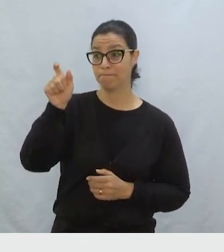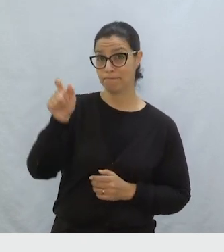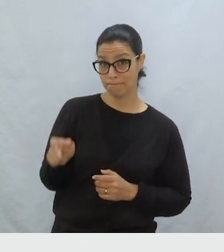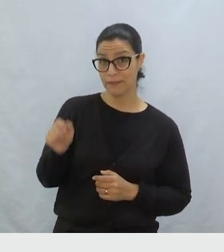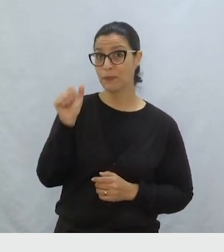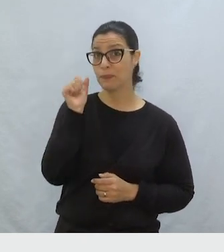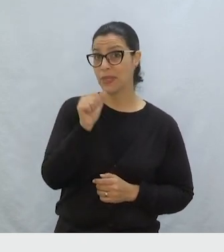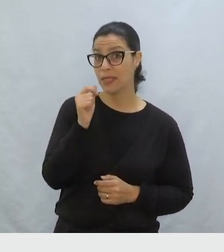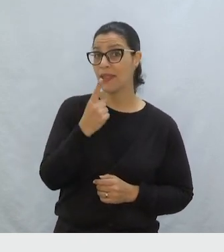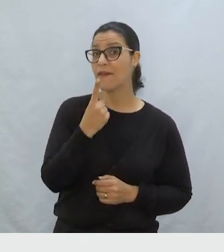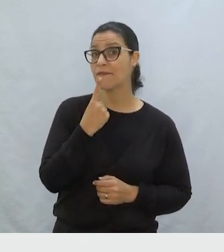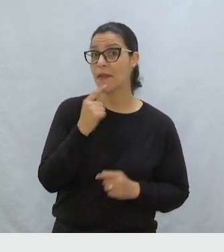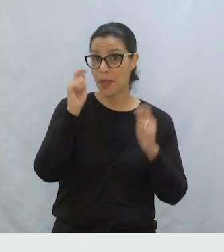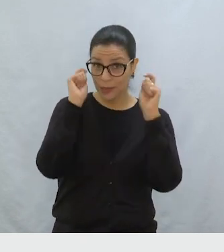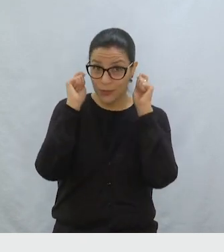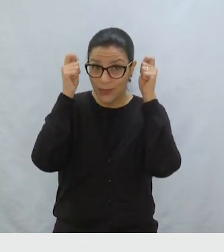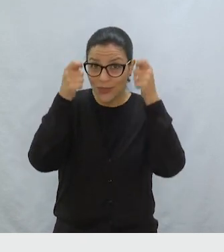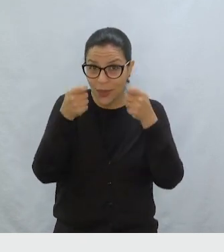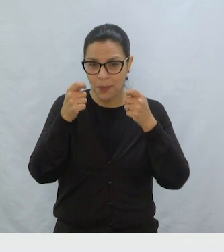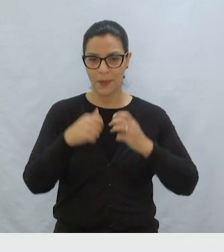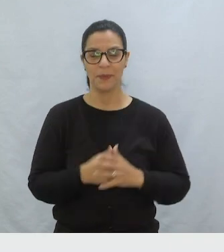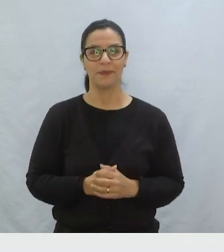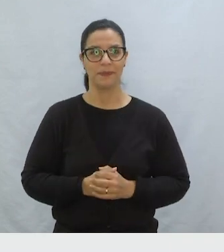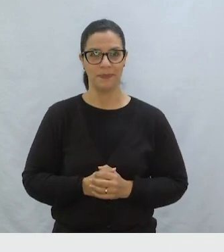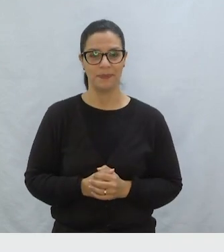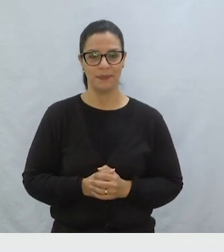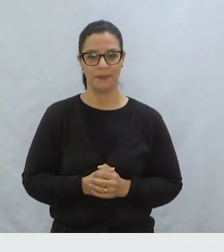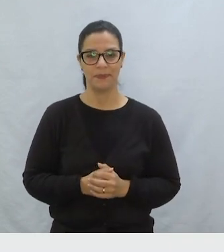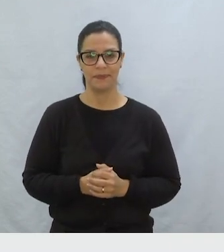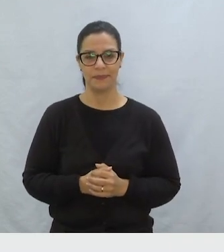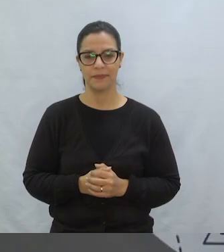Esta é a chapéuzinho vermelho